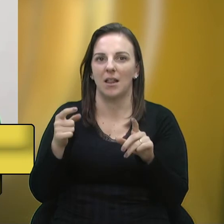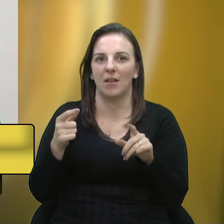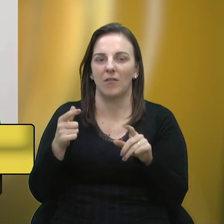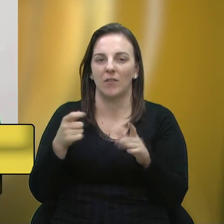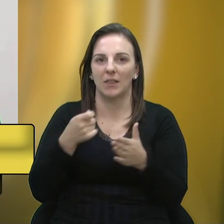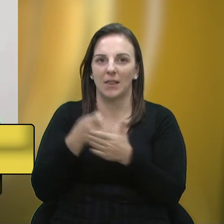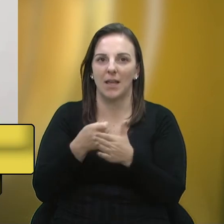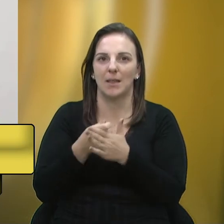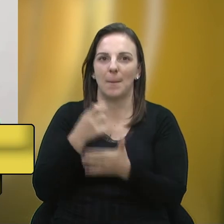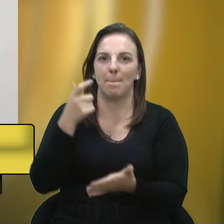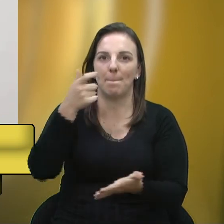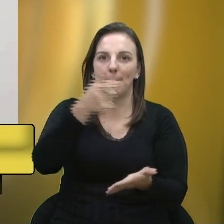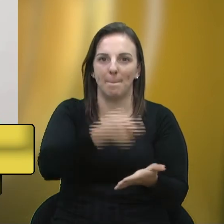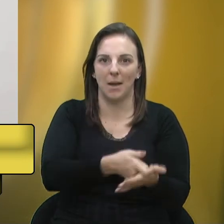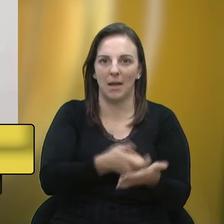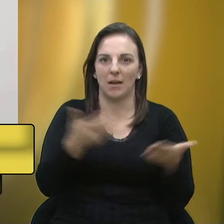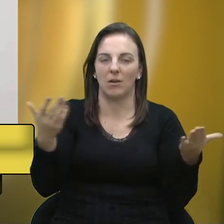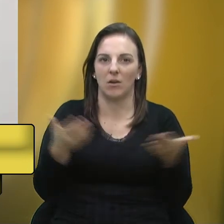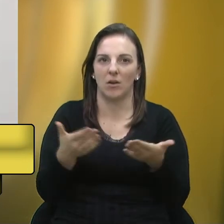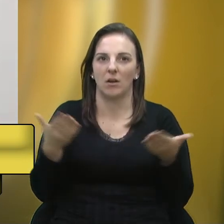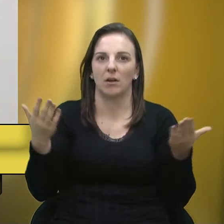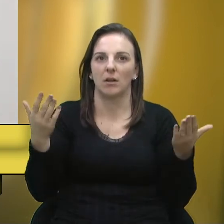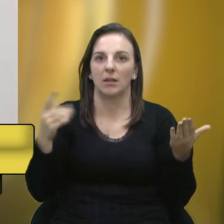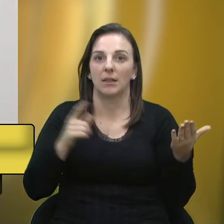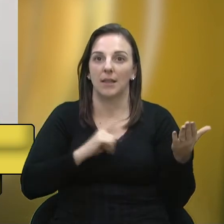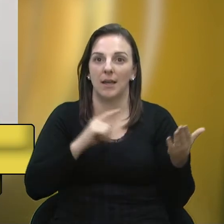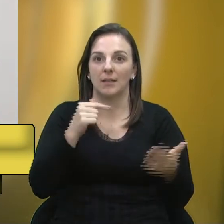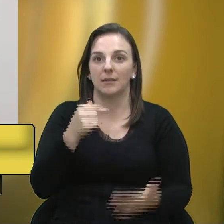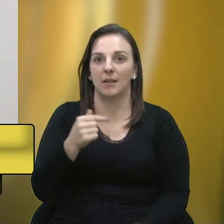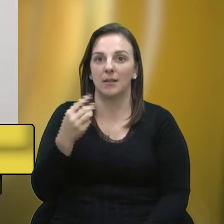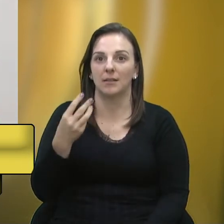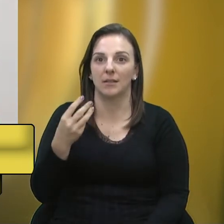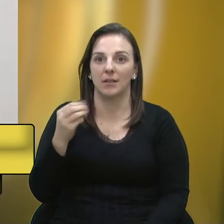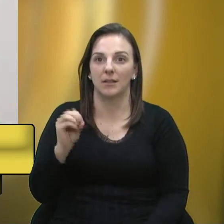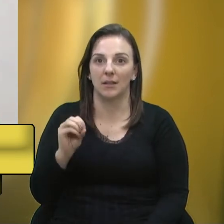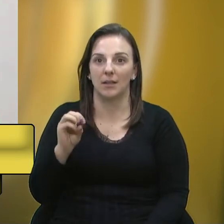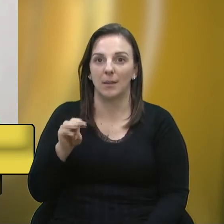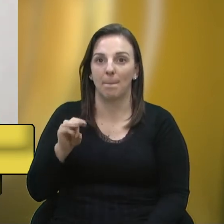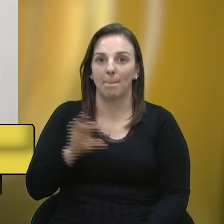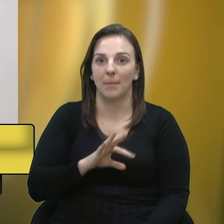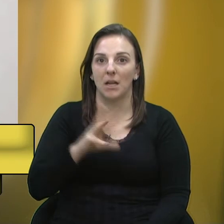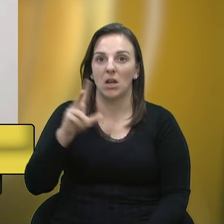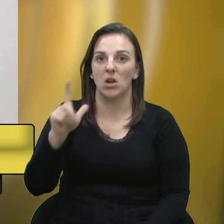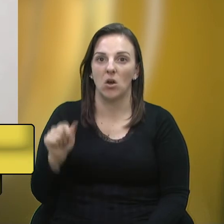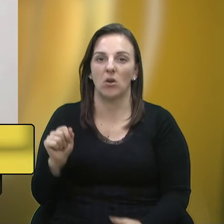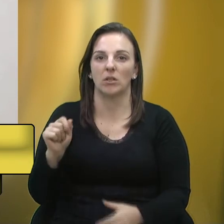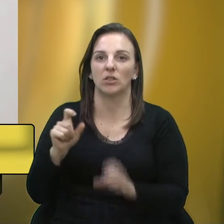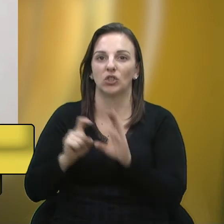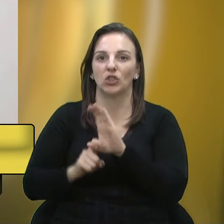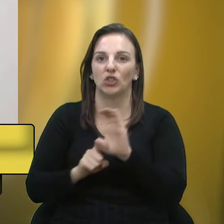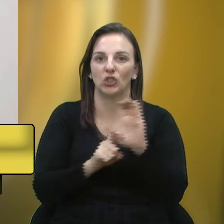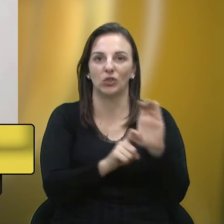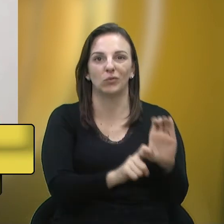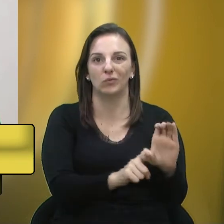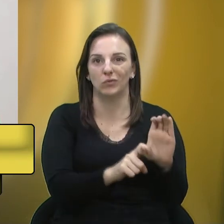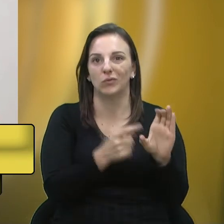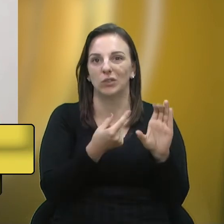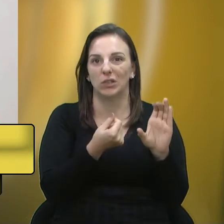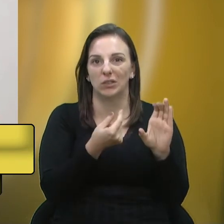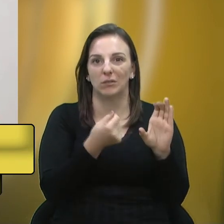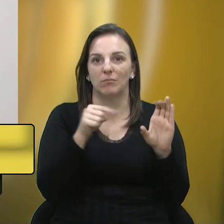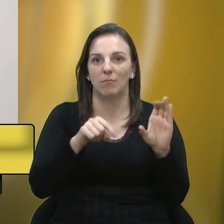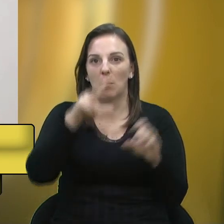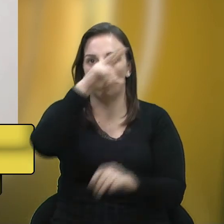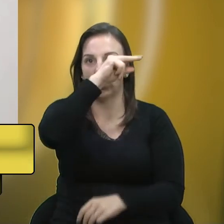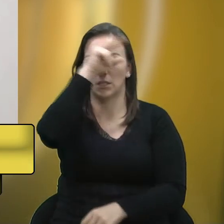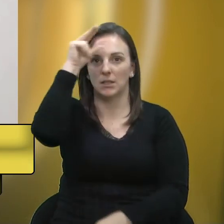de 730 milhões de reais em dívidas, as pessoas que estão devendo para o município de Caxias do Sul. Com certeza,